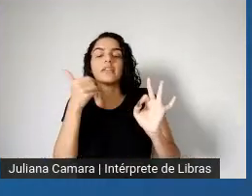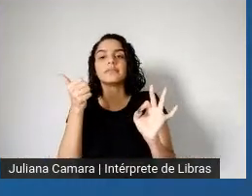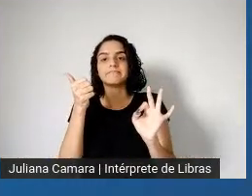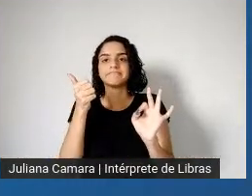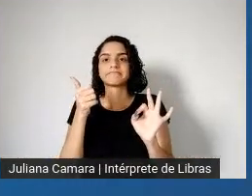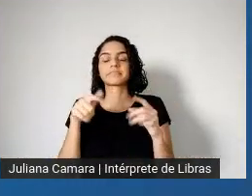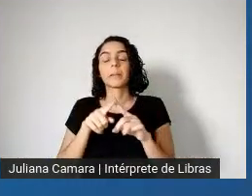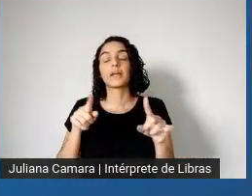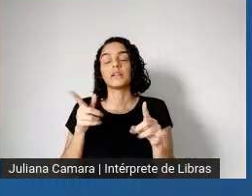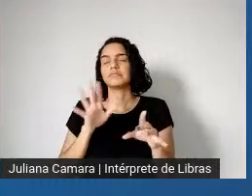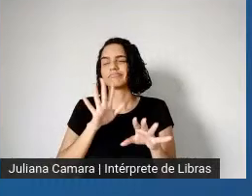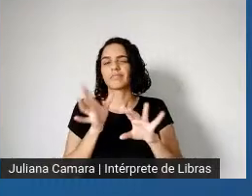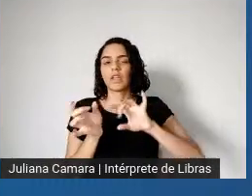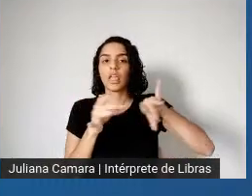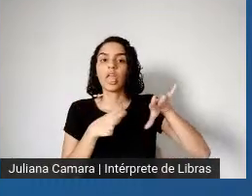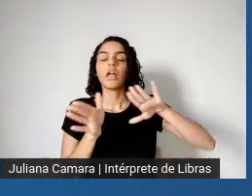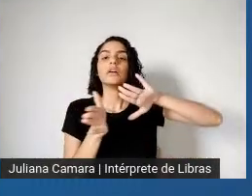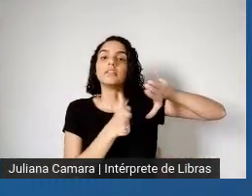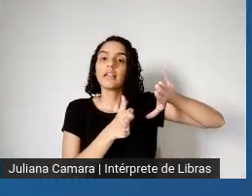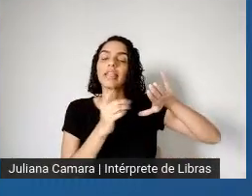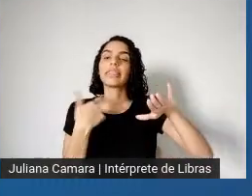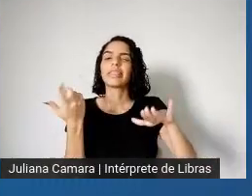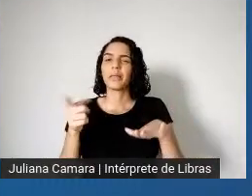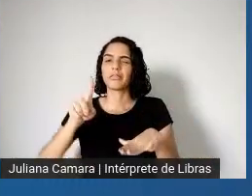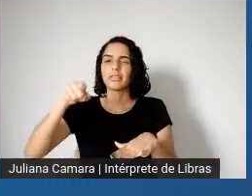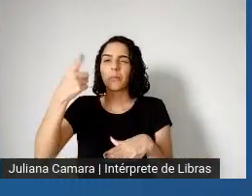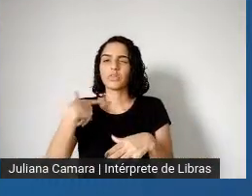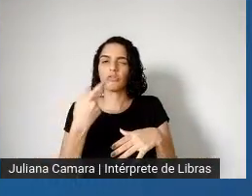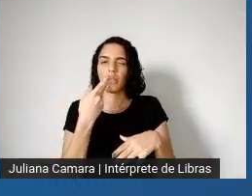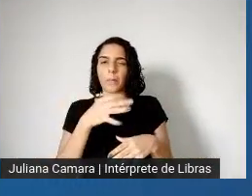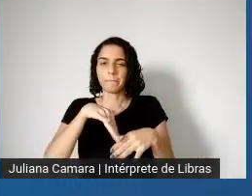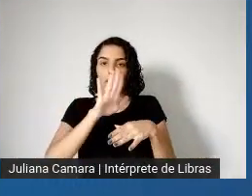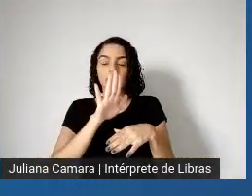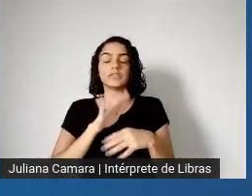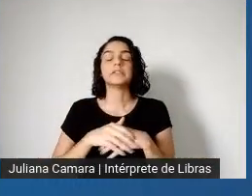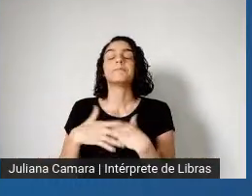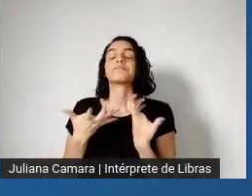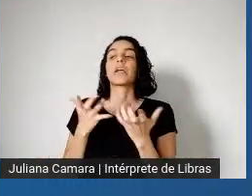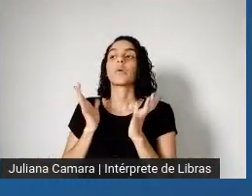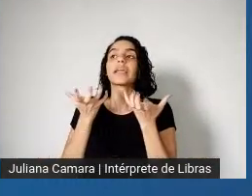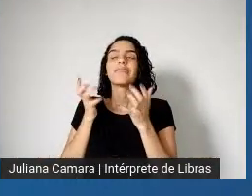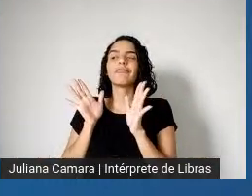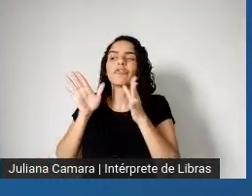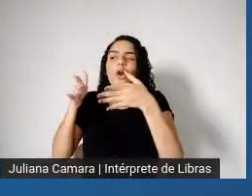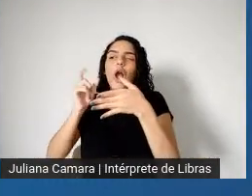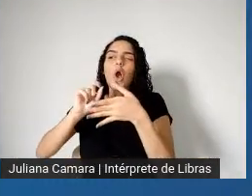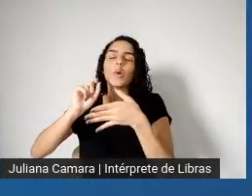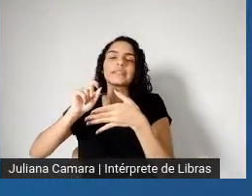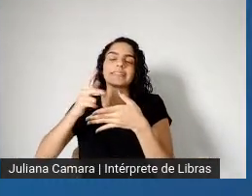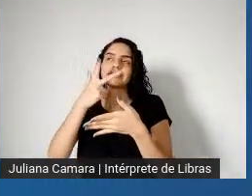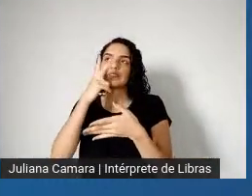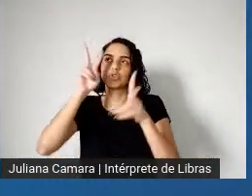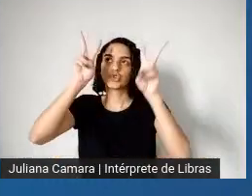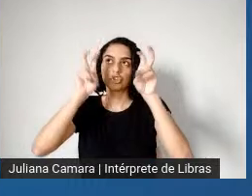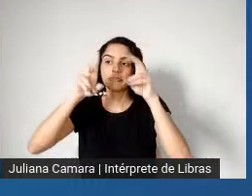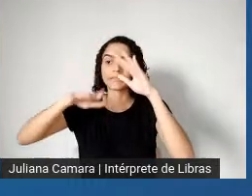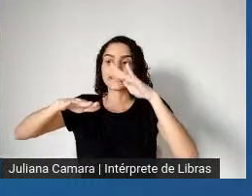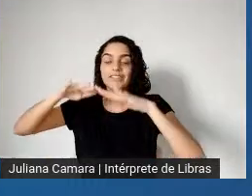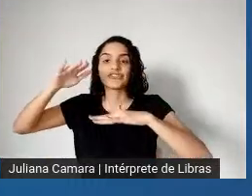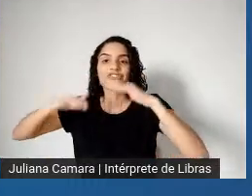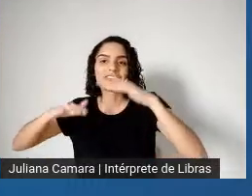eu volto a essa questão, né, eu queria falar sobre a questão das desigualdades, o